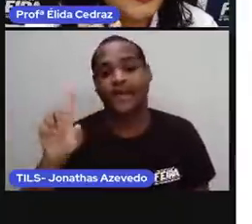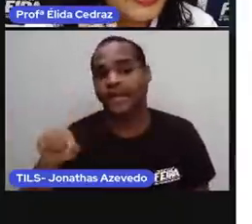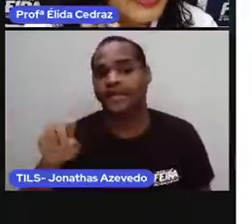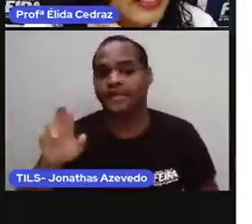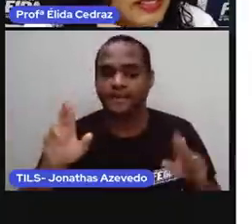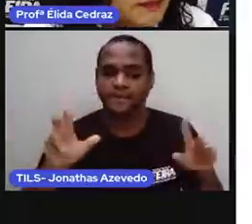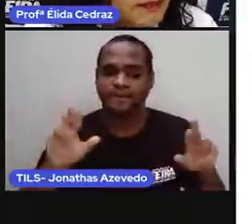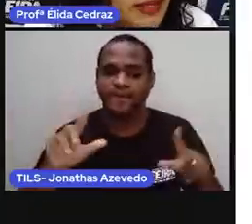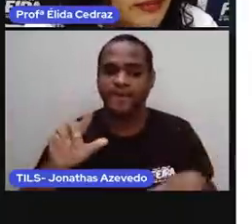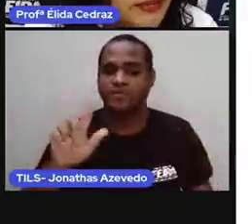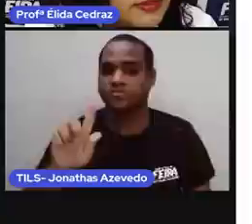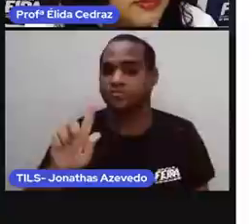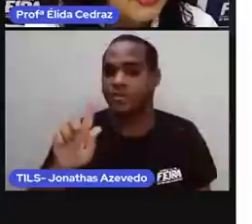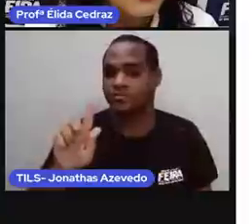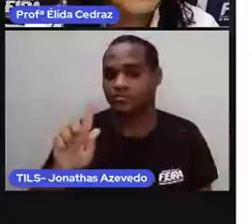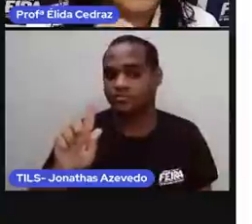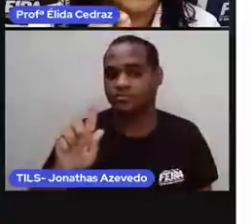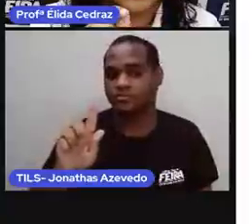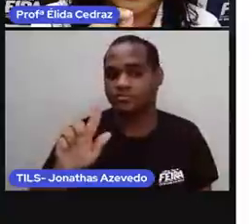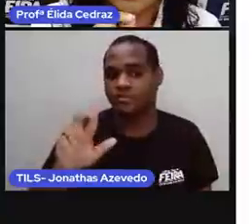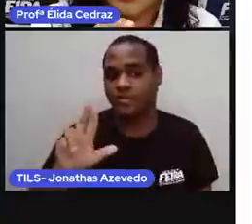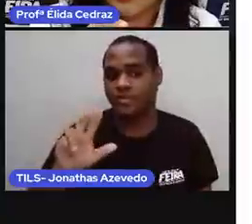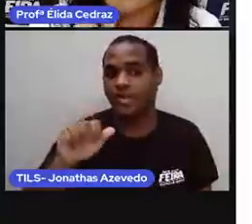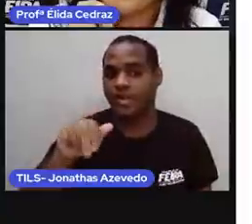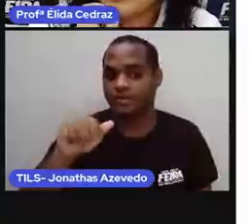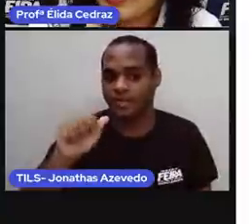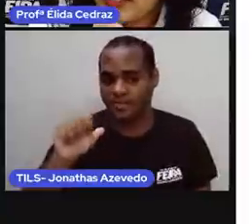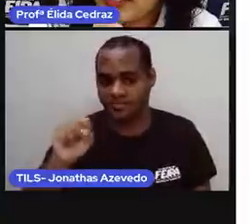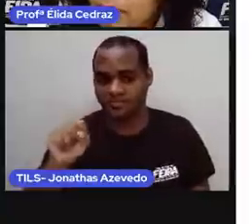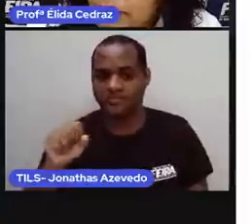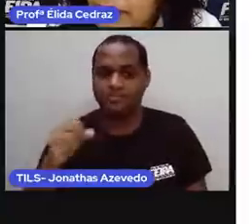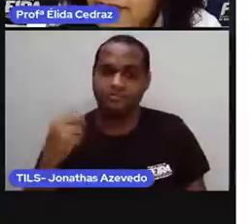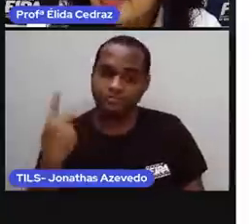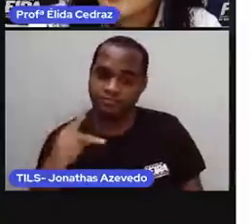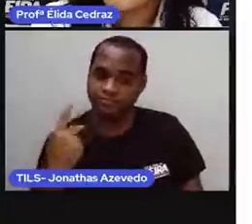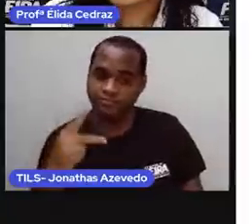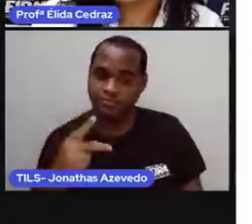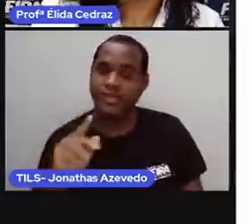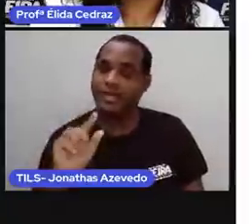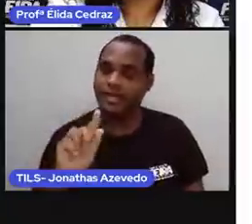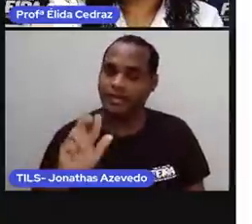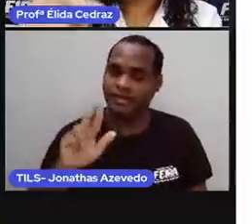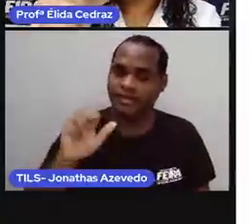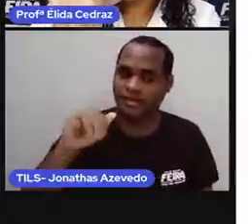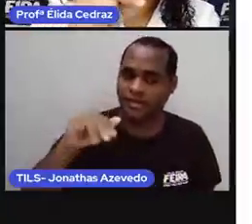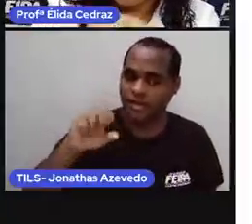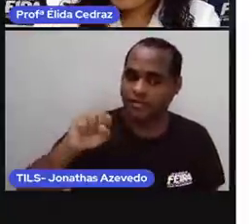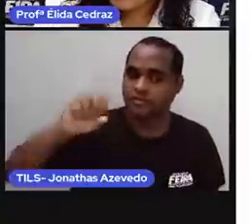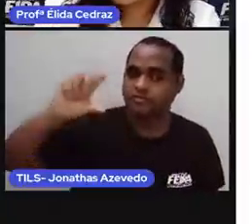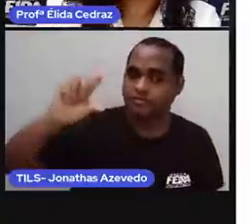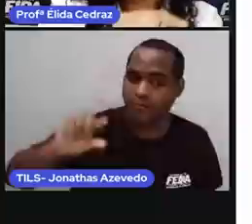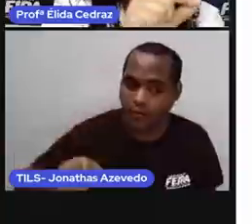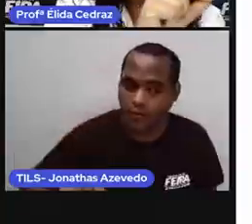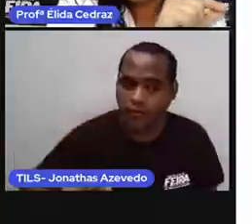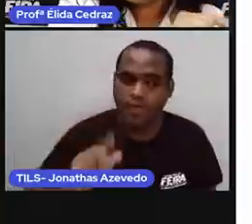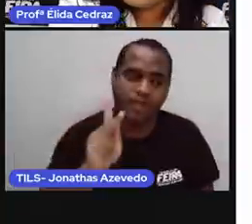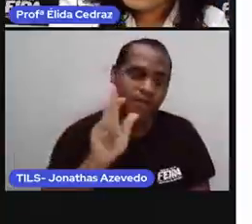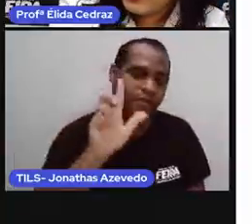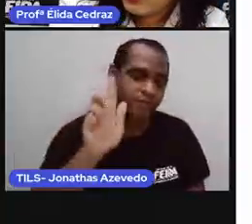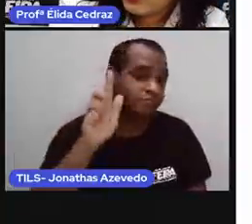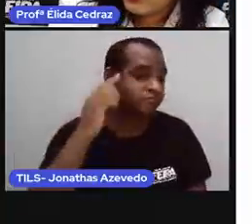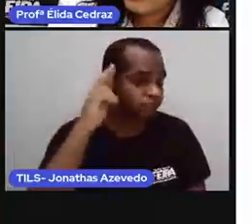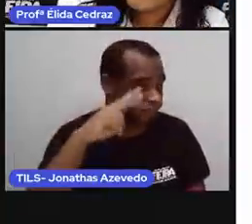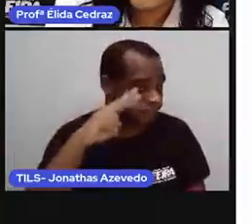de gramas. Então, gramas é menor que o